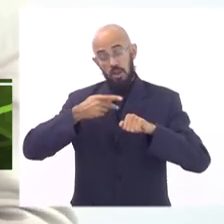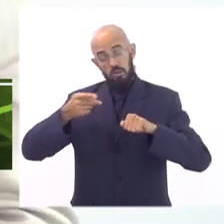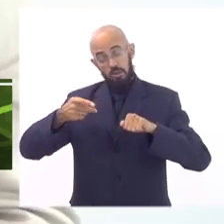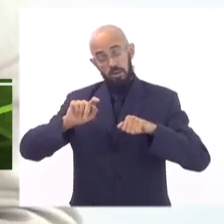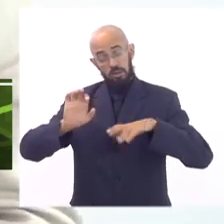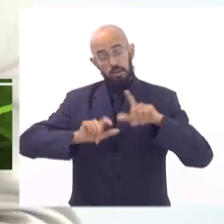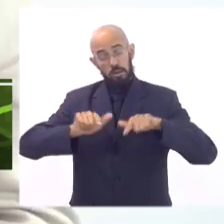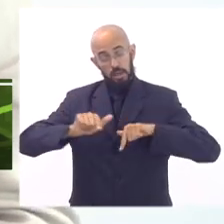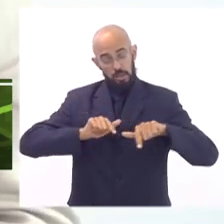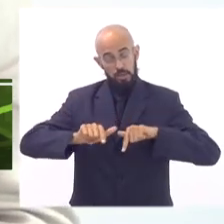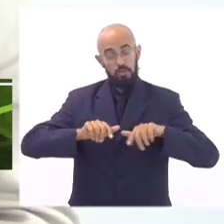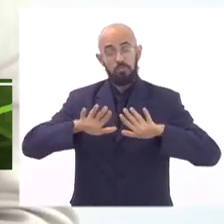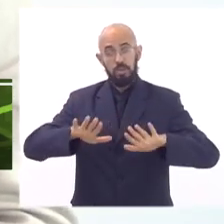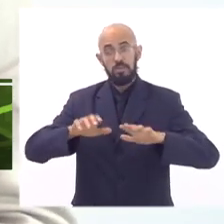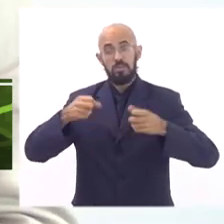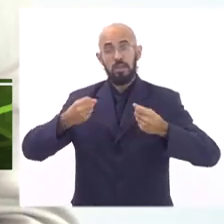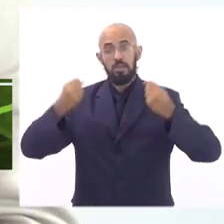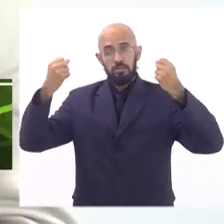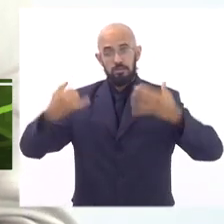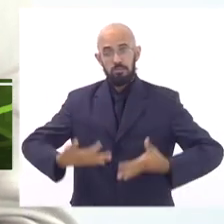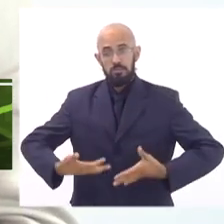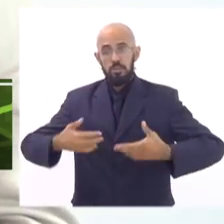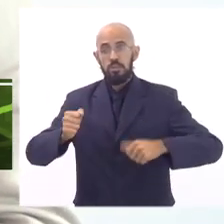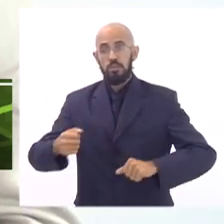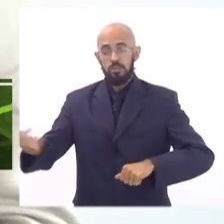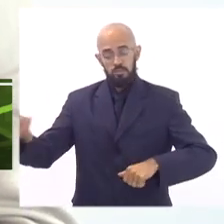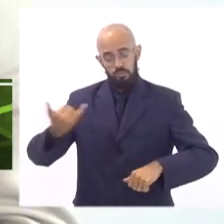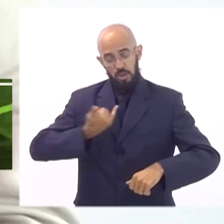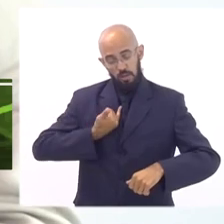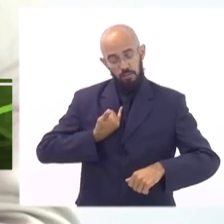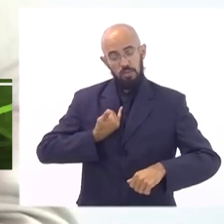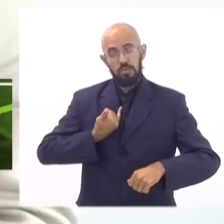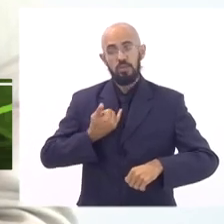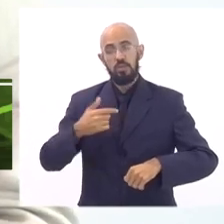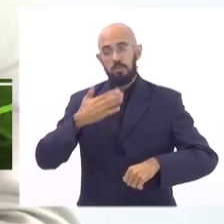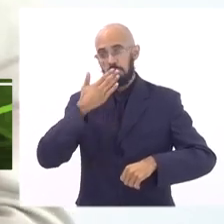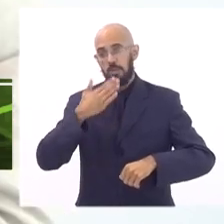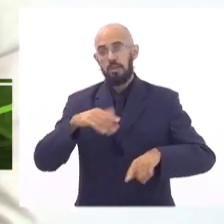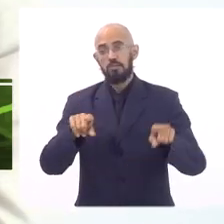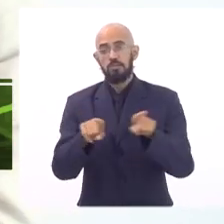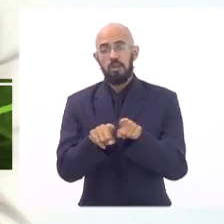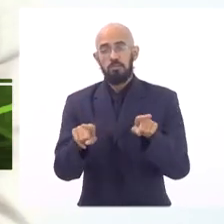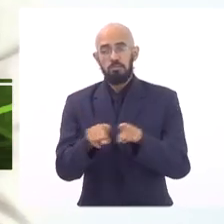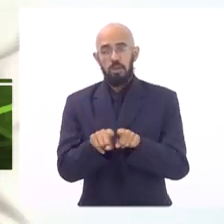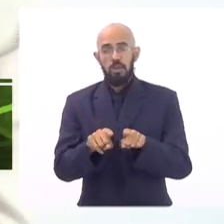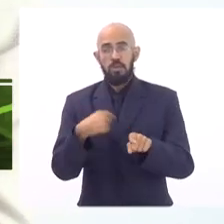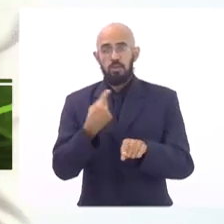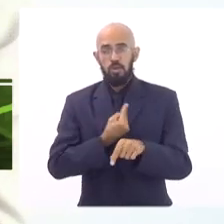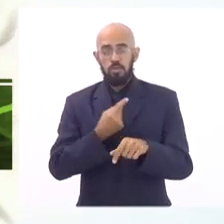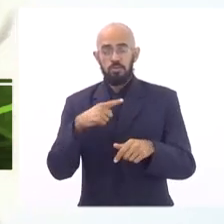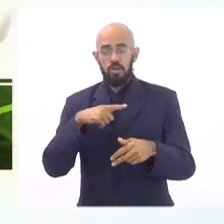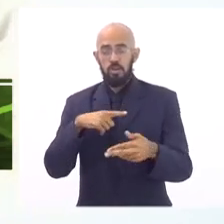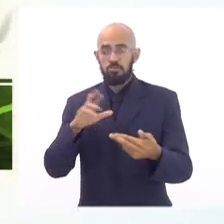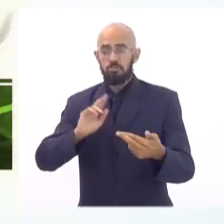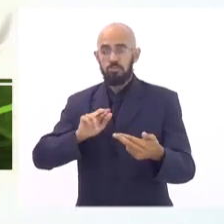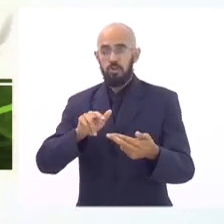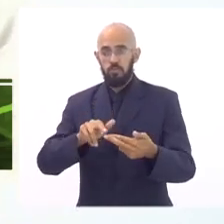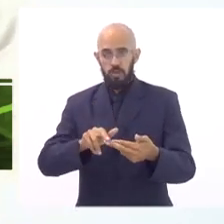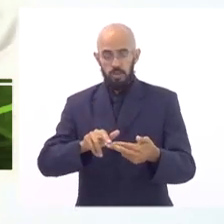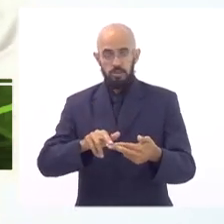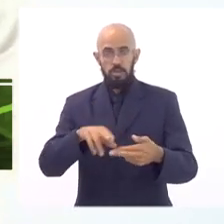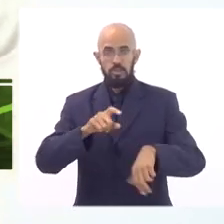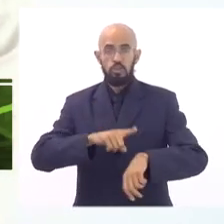questões pra que nos dê mais um retorno e peço que a gente tenha uma referência temporal